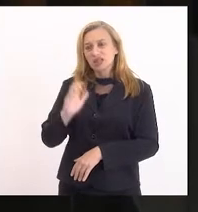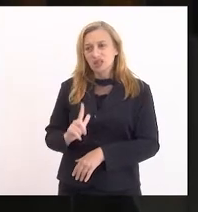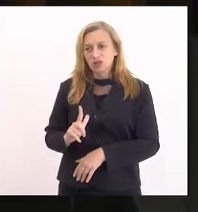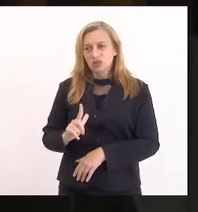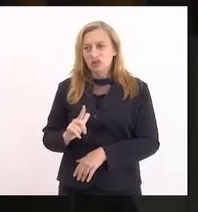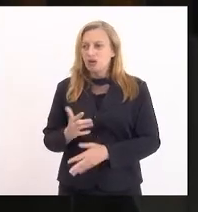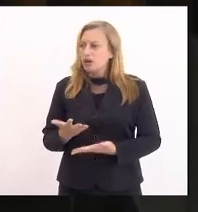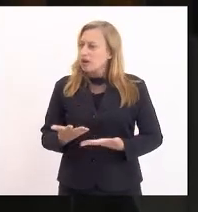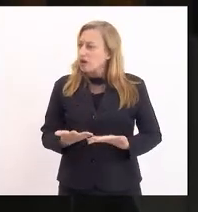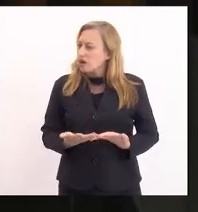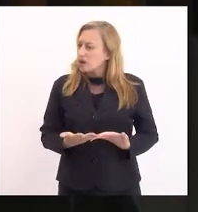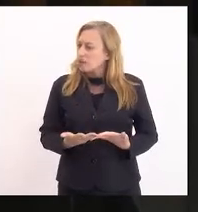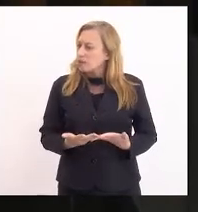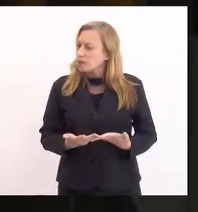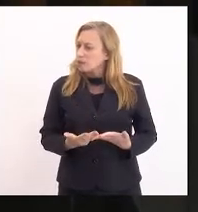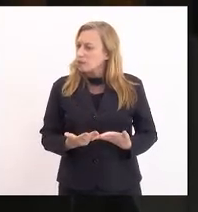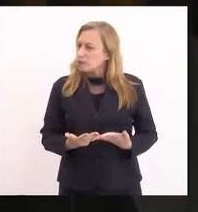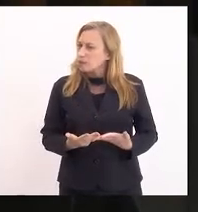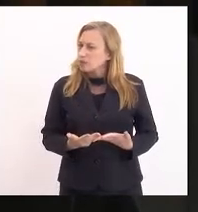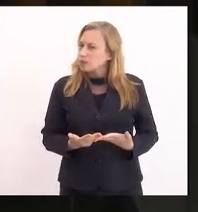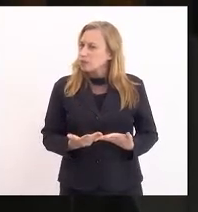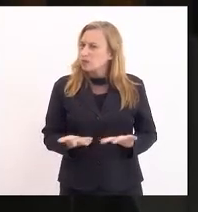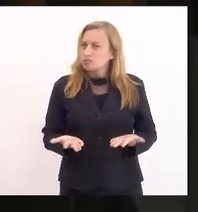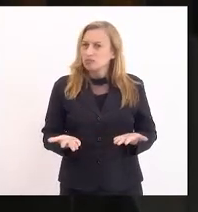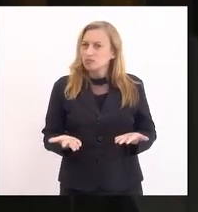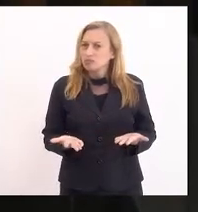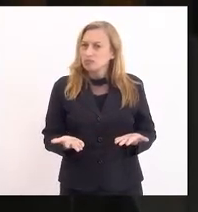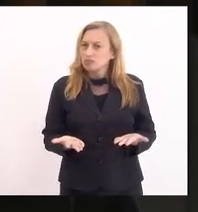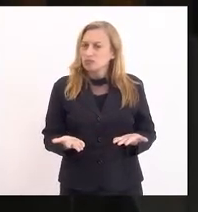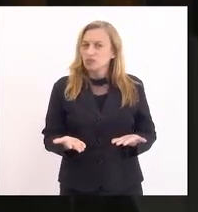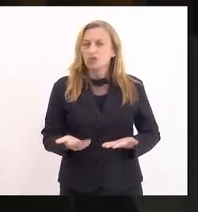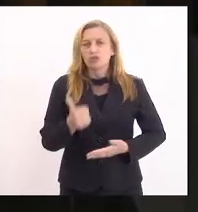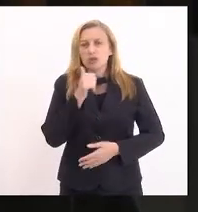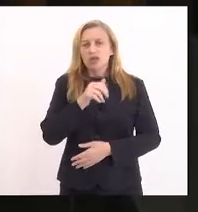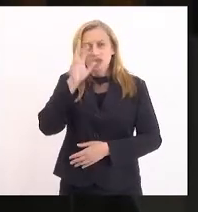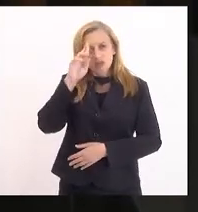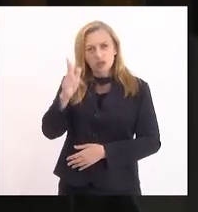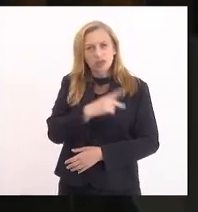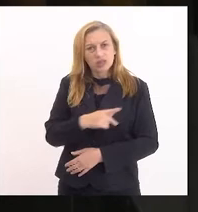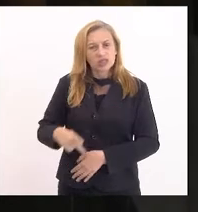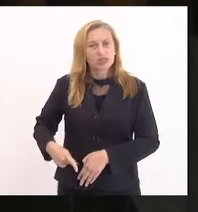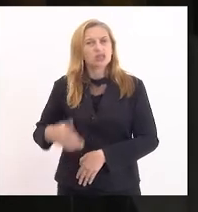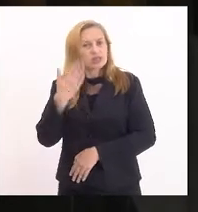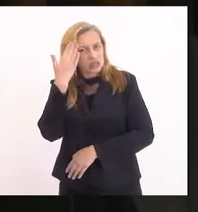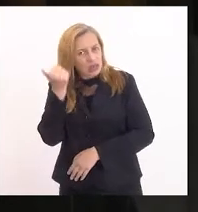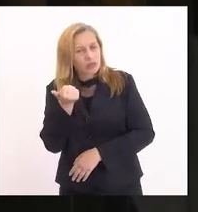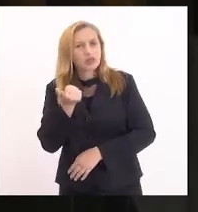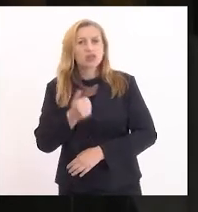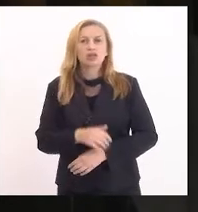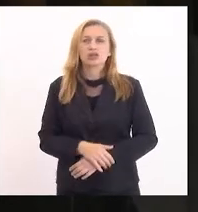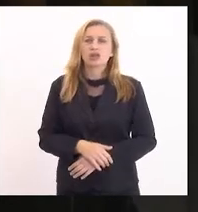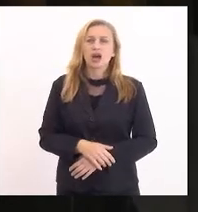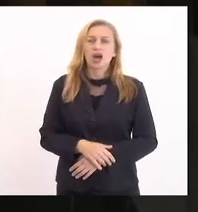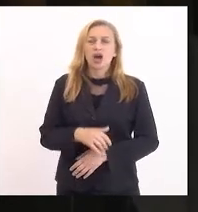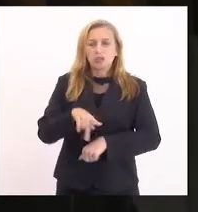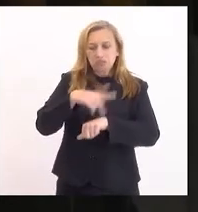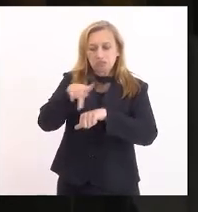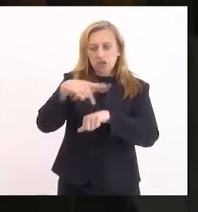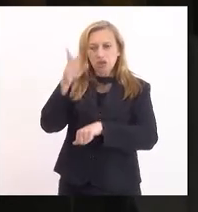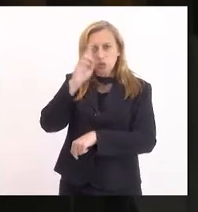Ora, como a senhora sabe, senhora presidente, a Rússia